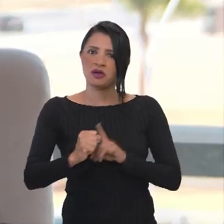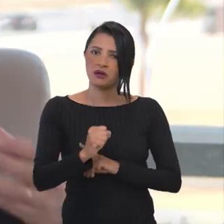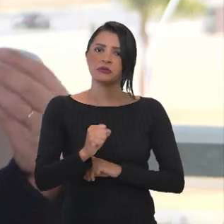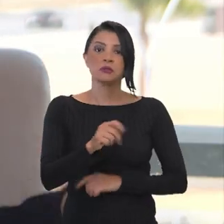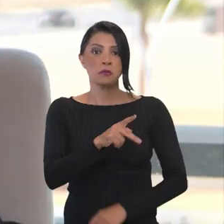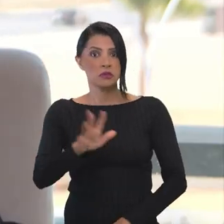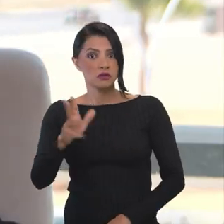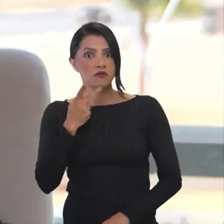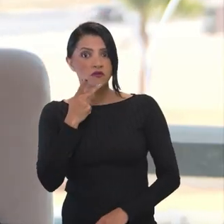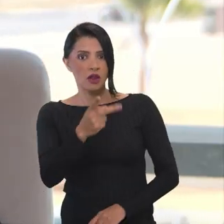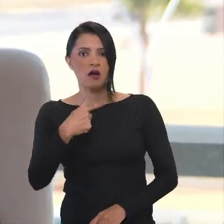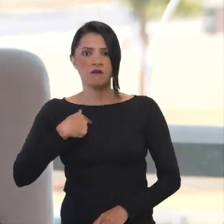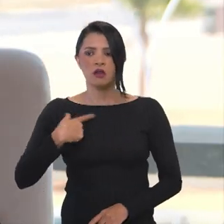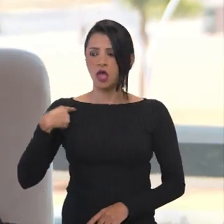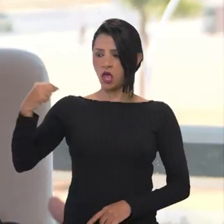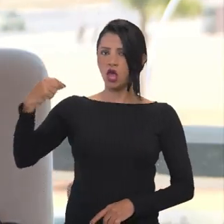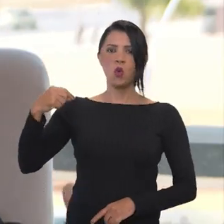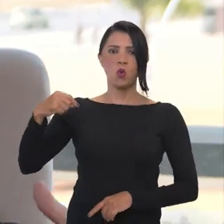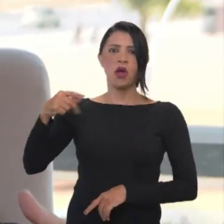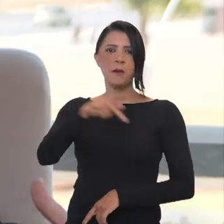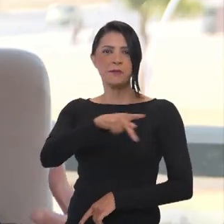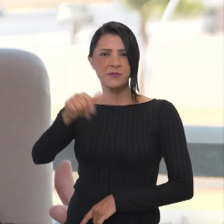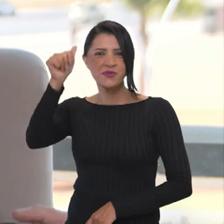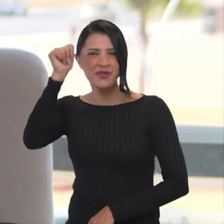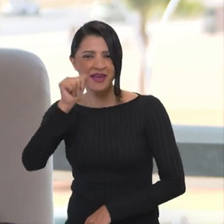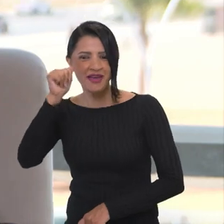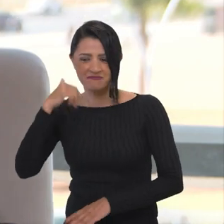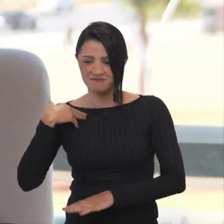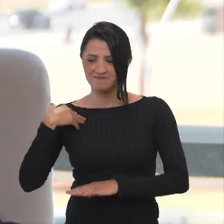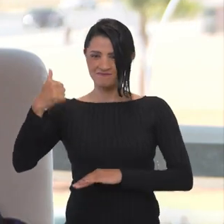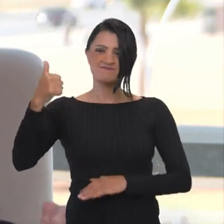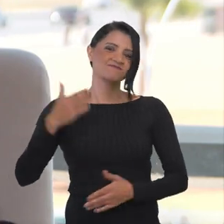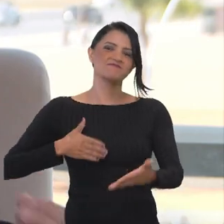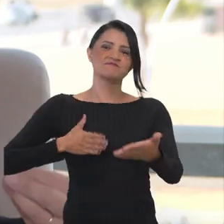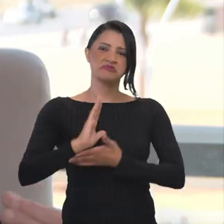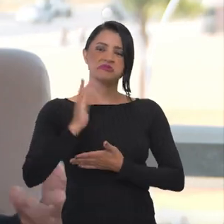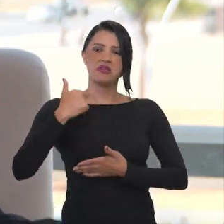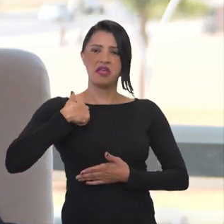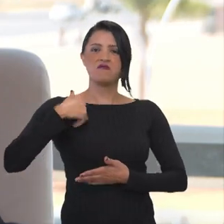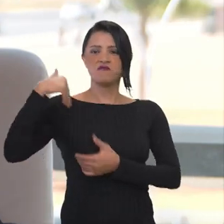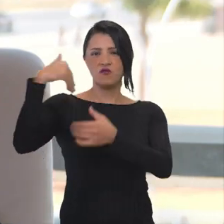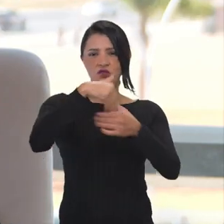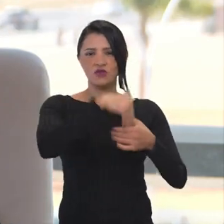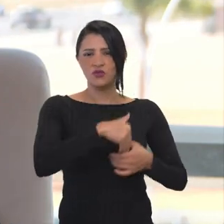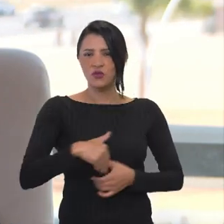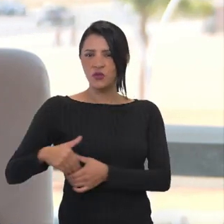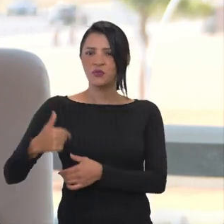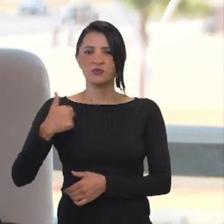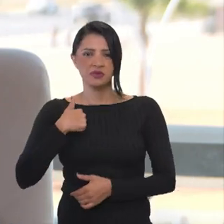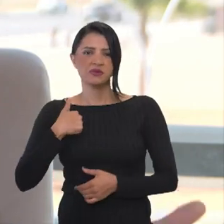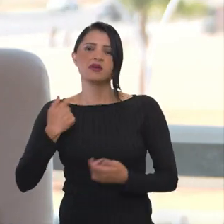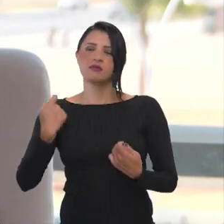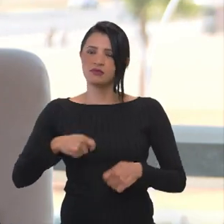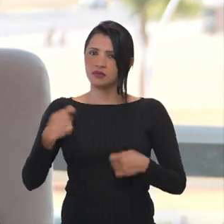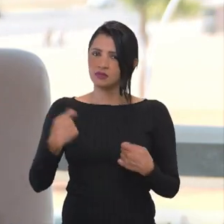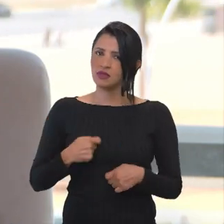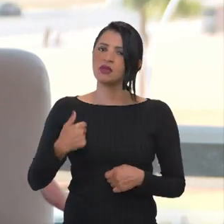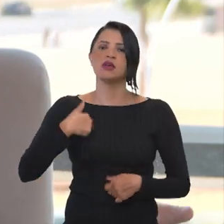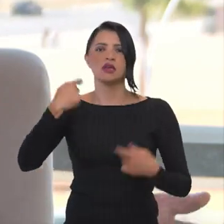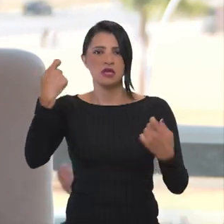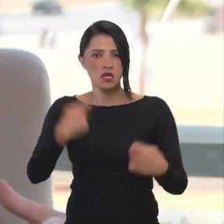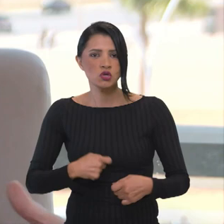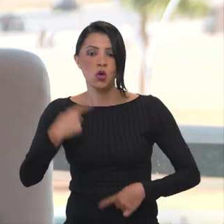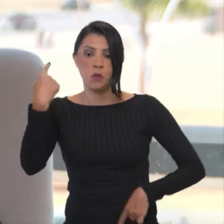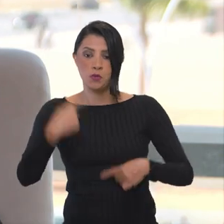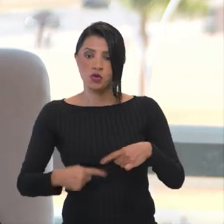as mulheres votaram majoritariamente em mim, e eu tenho que fazer políticas para fortalecer a capacidade das mulheres estarem onde elas quiserem.